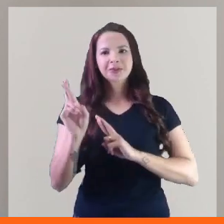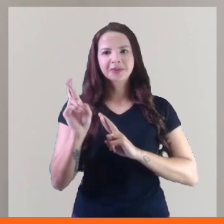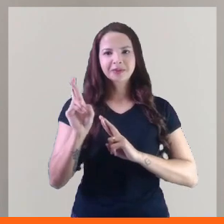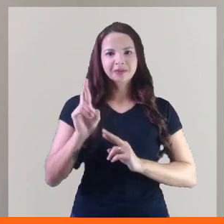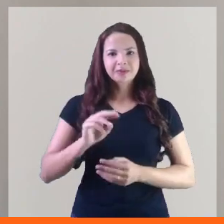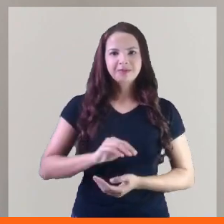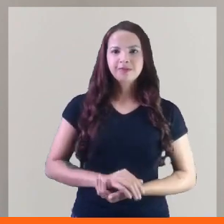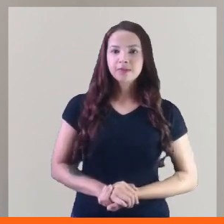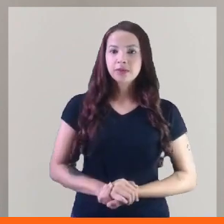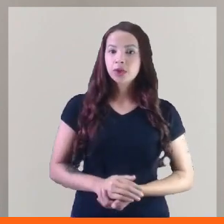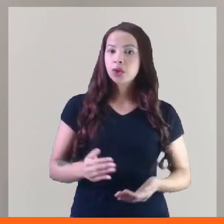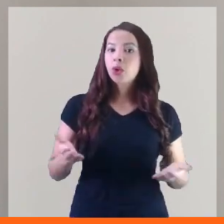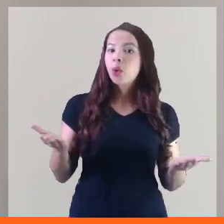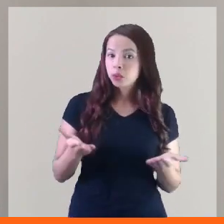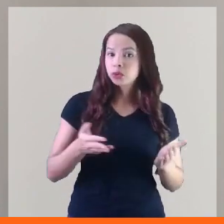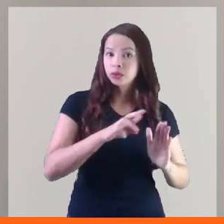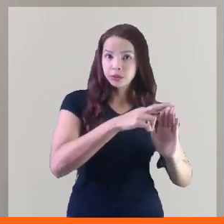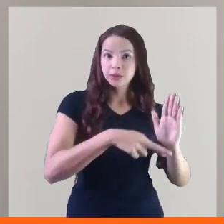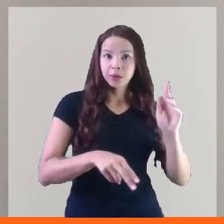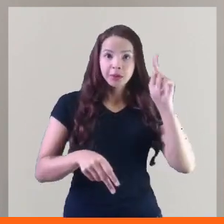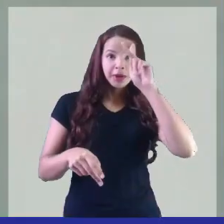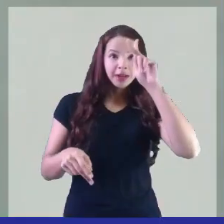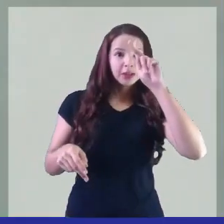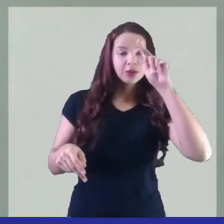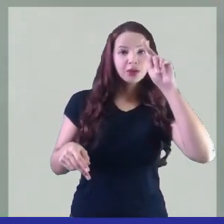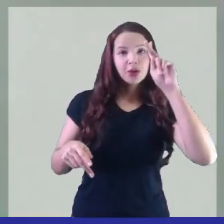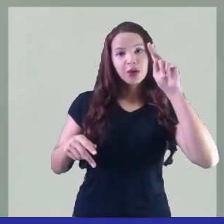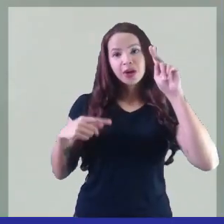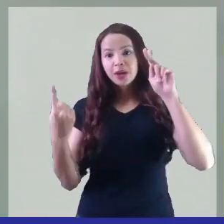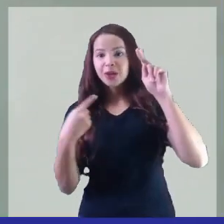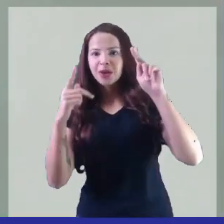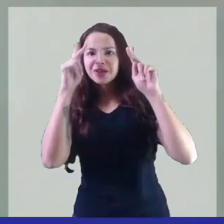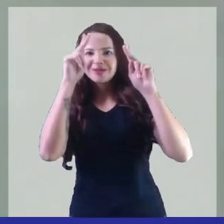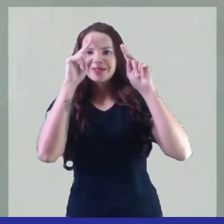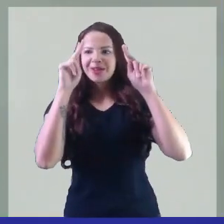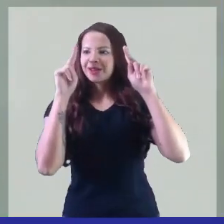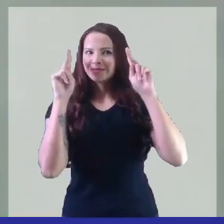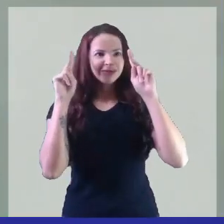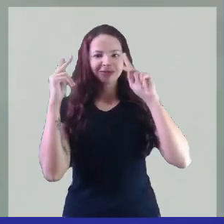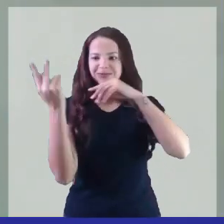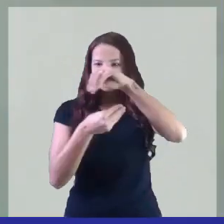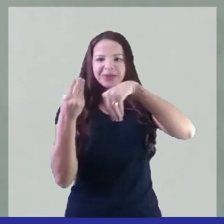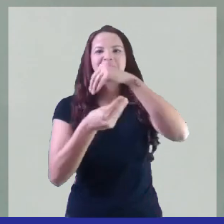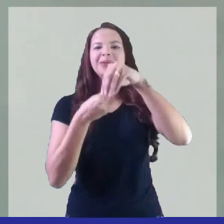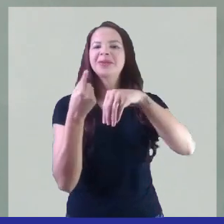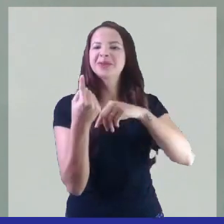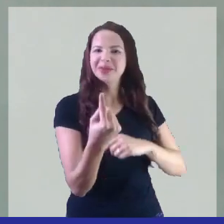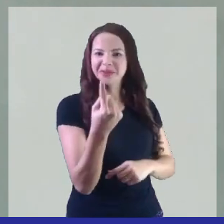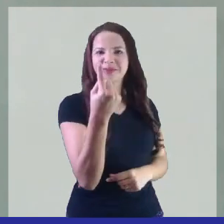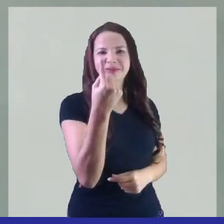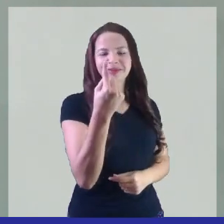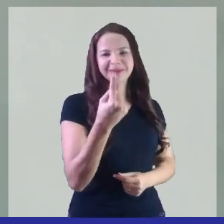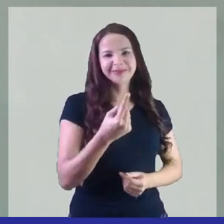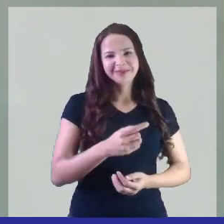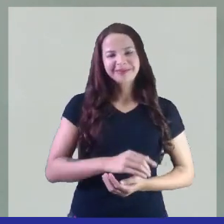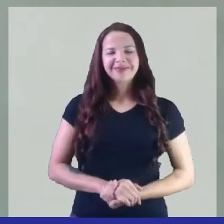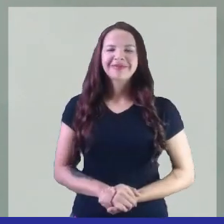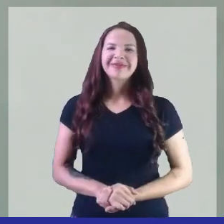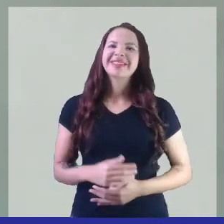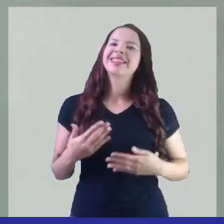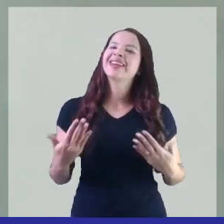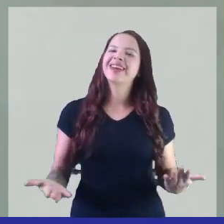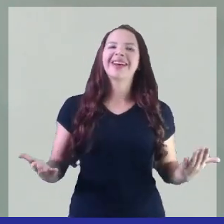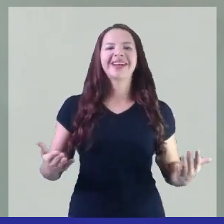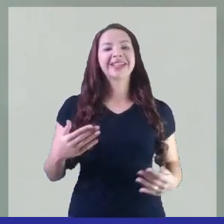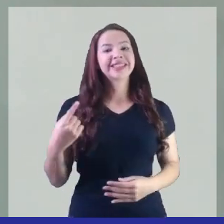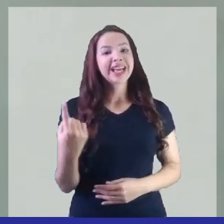esquecido sempre quis enxergar. Hoje, a história da nossa Universidade se mistura com a própria história